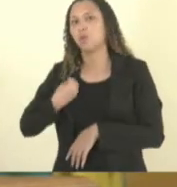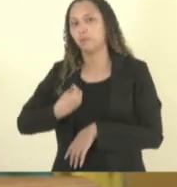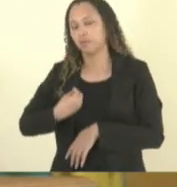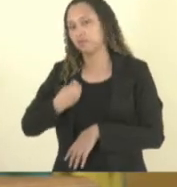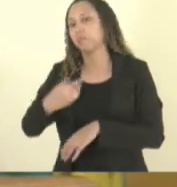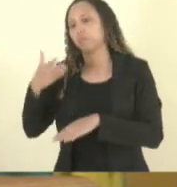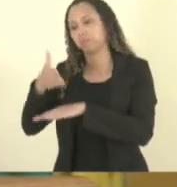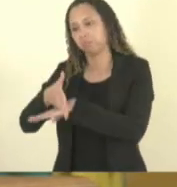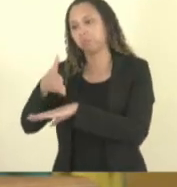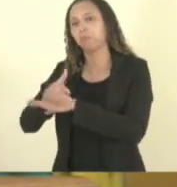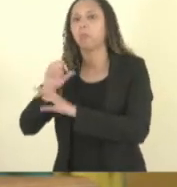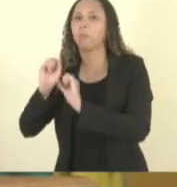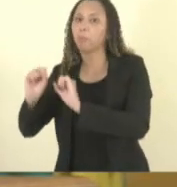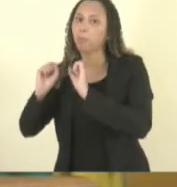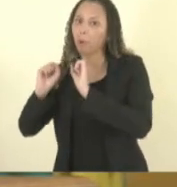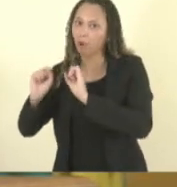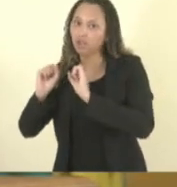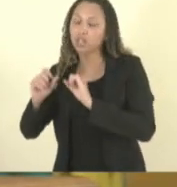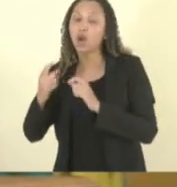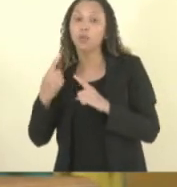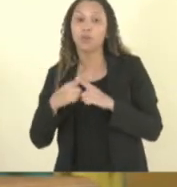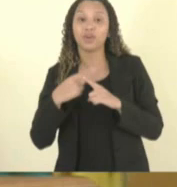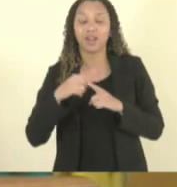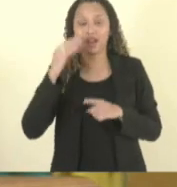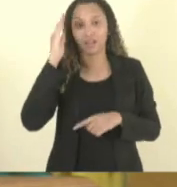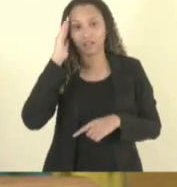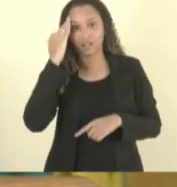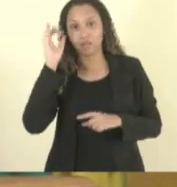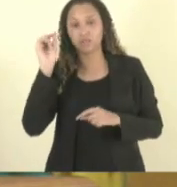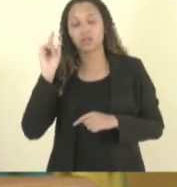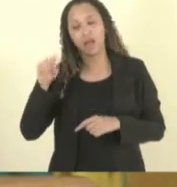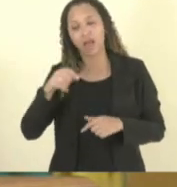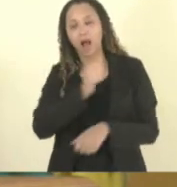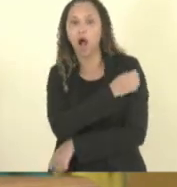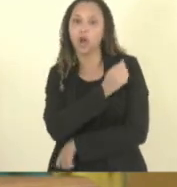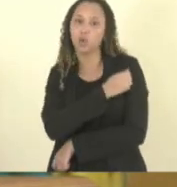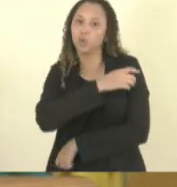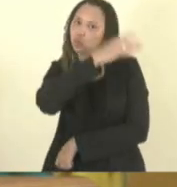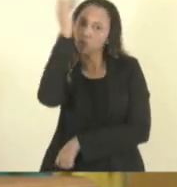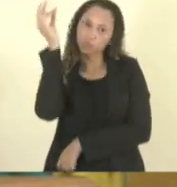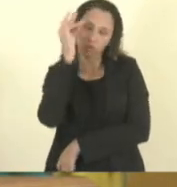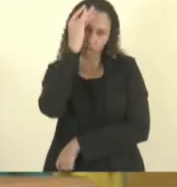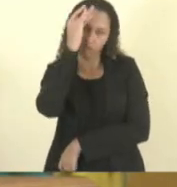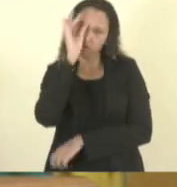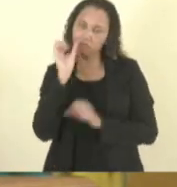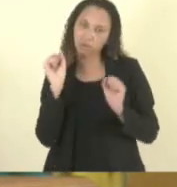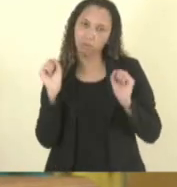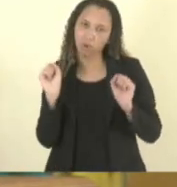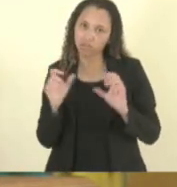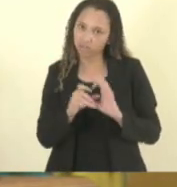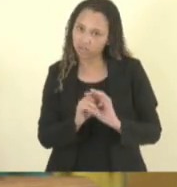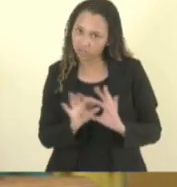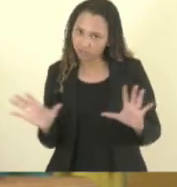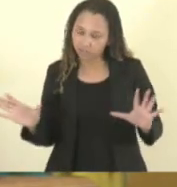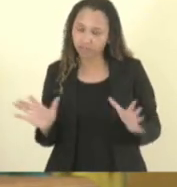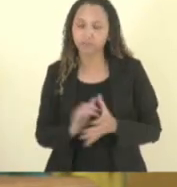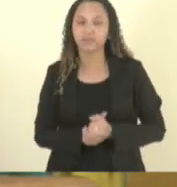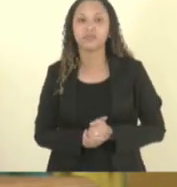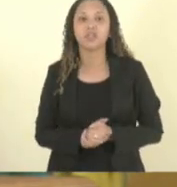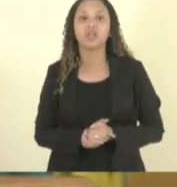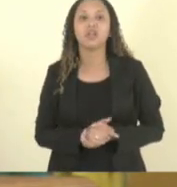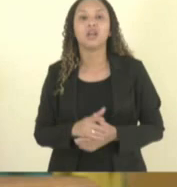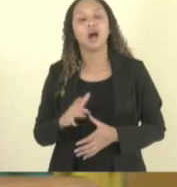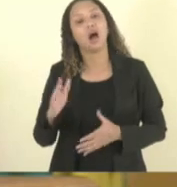participem porque nós entendemos que o estudante é capixaba é estudante do estado do espírito santo e ora ele está numa rede